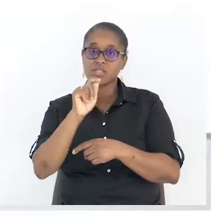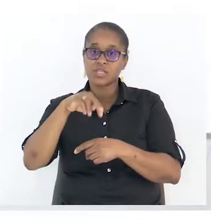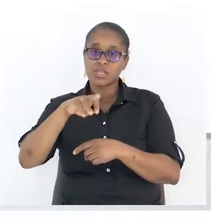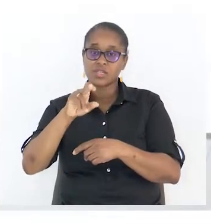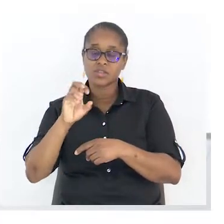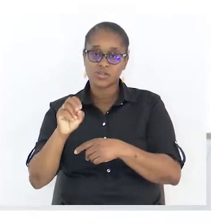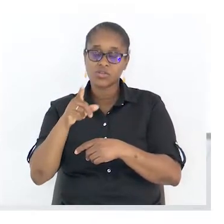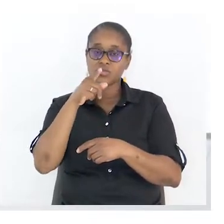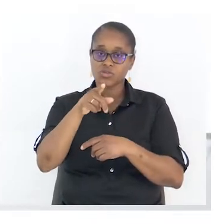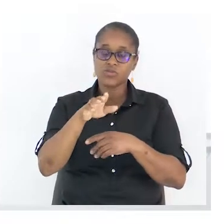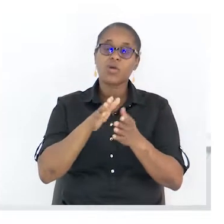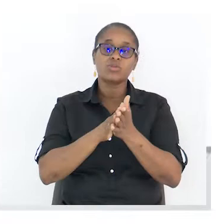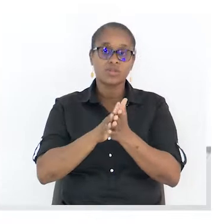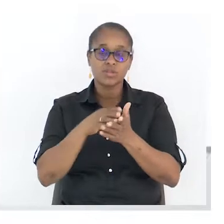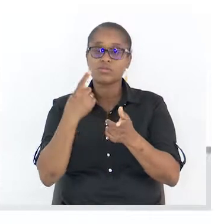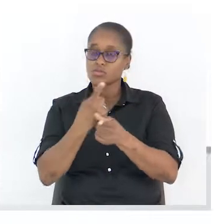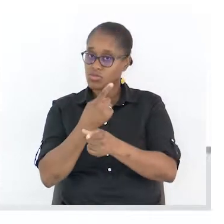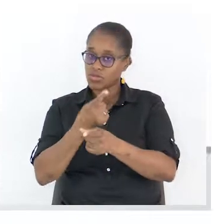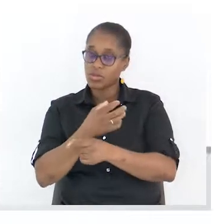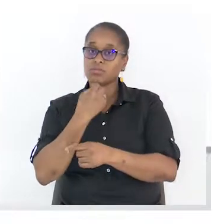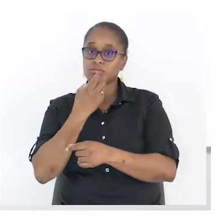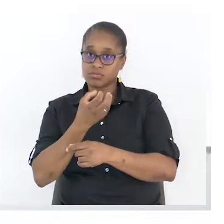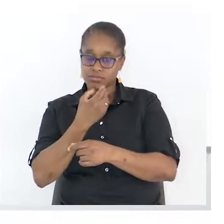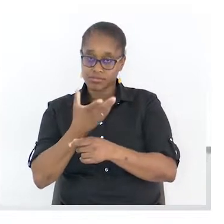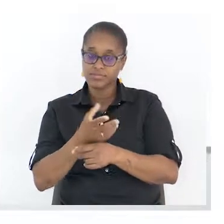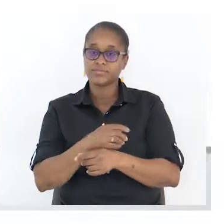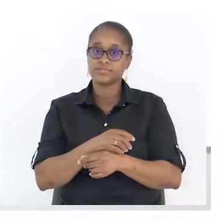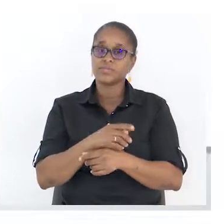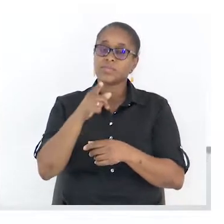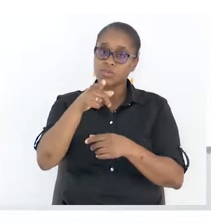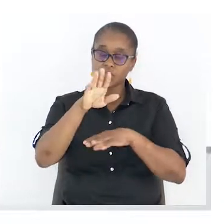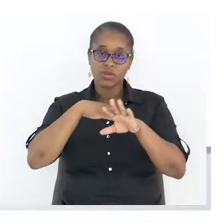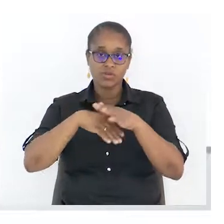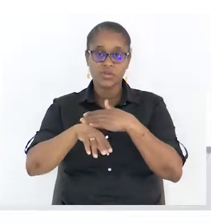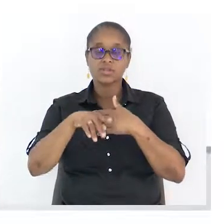argumentar e tu vais produzir textos argumentativos.